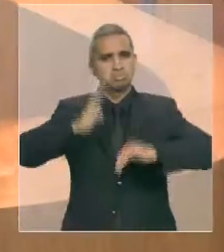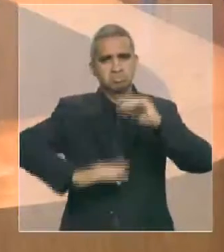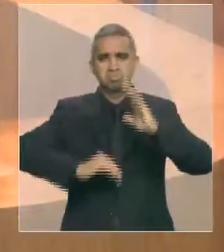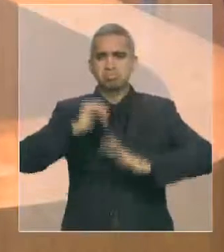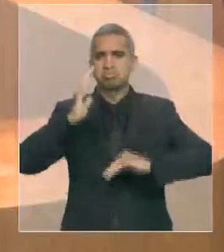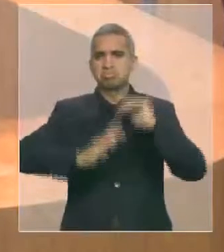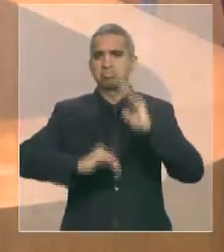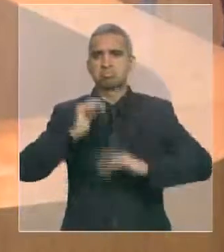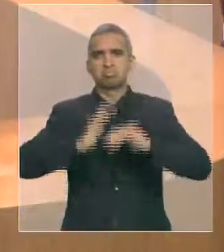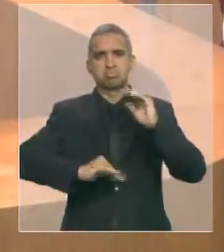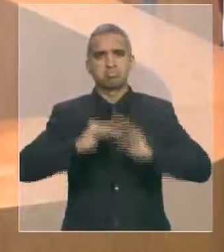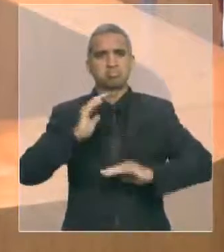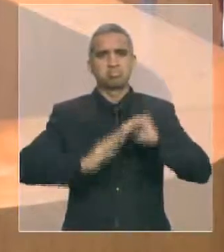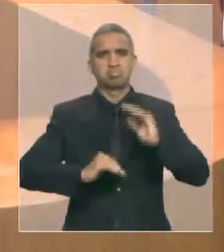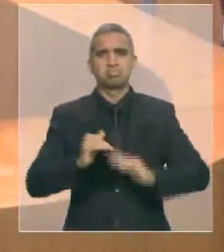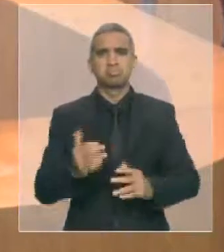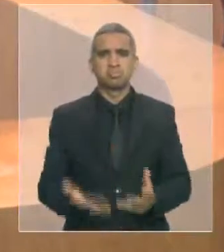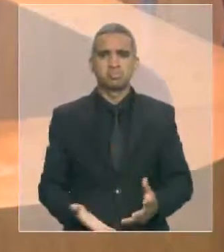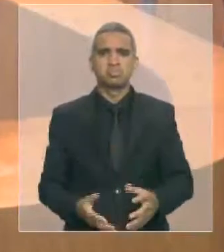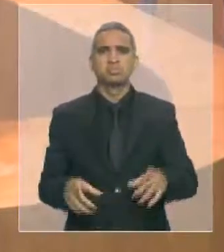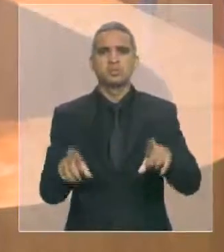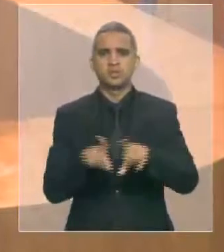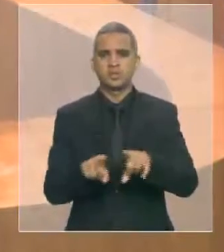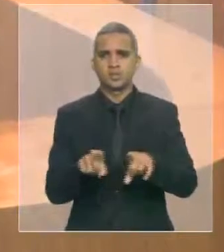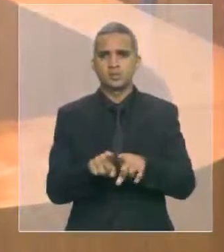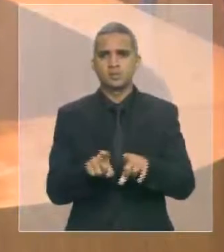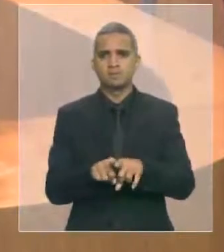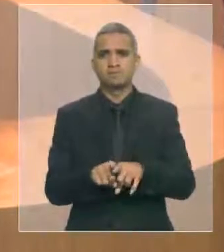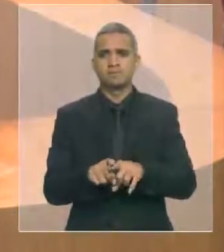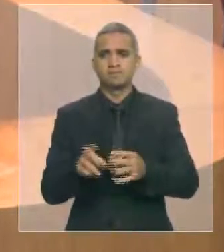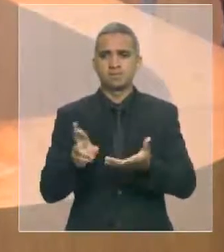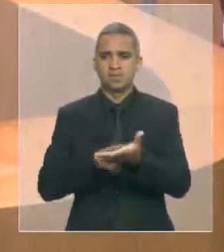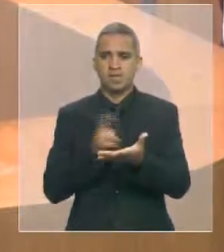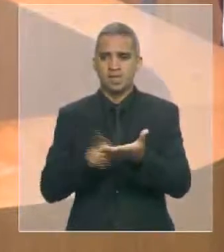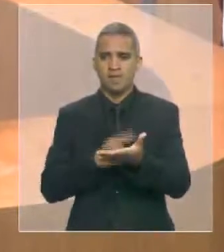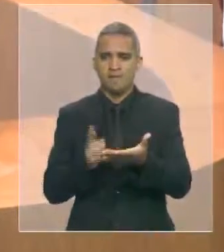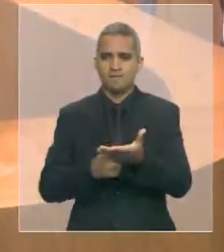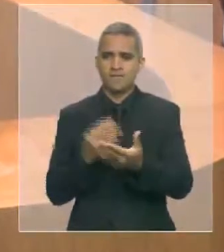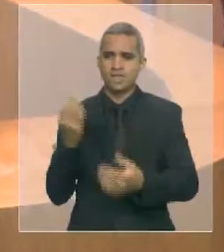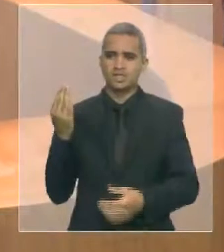ele fala aqui, dentre outras coisas, nessa revista,